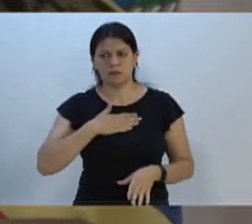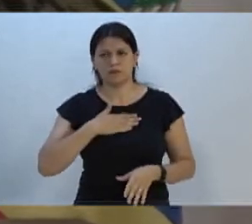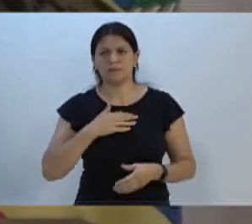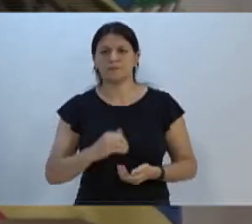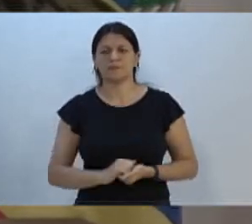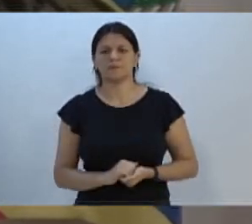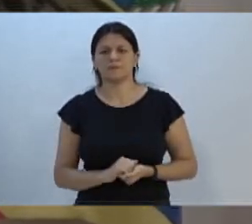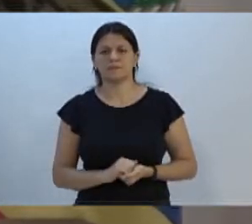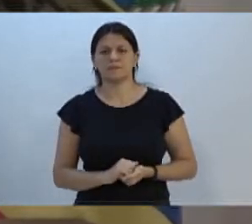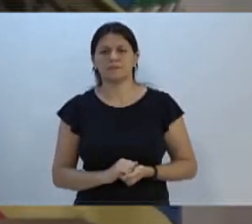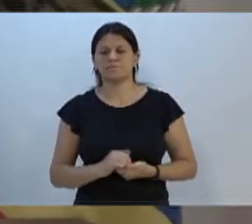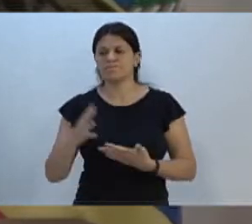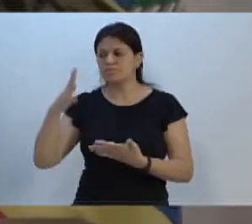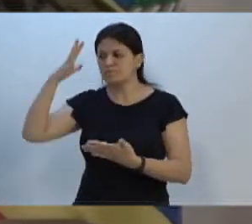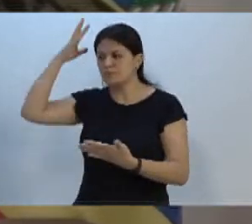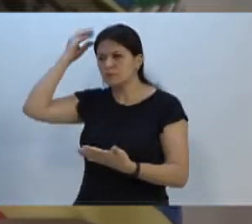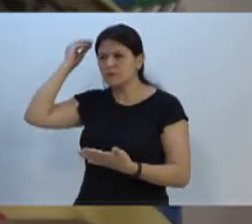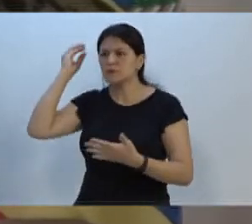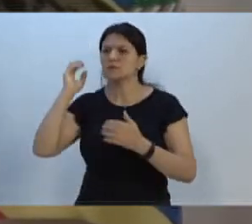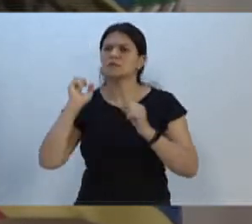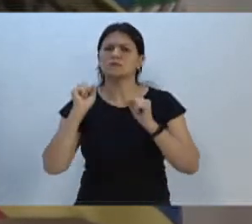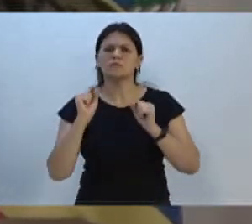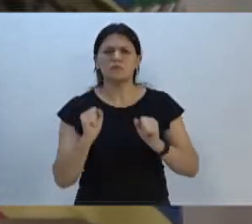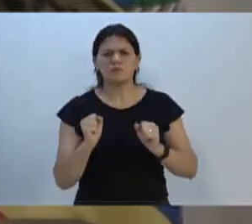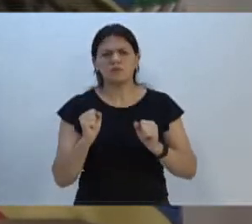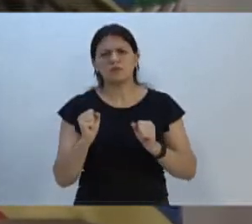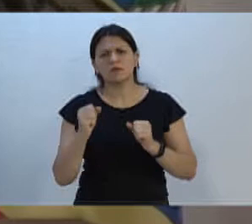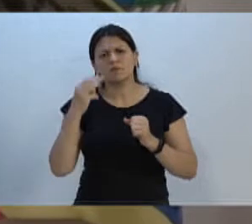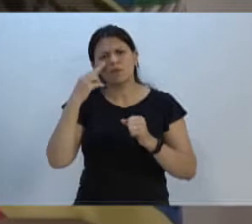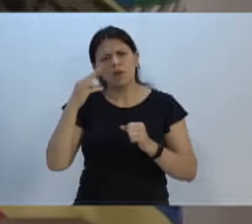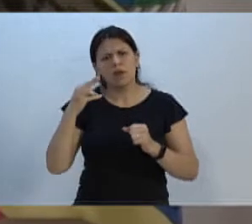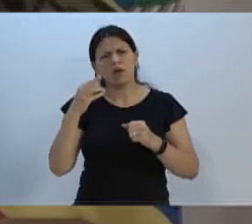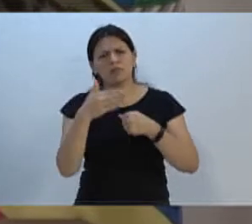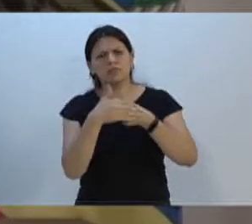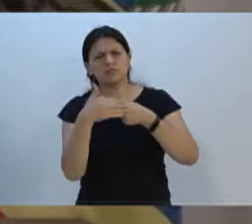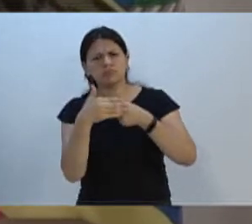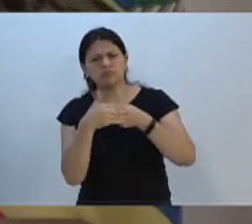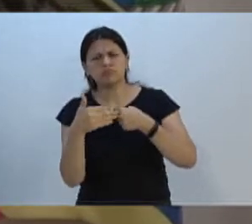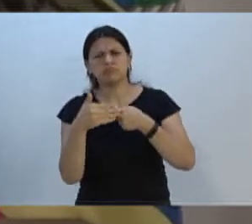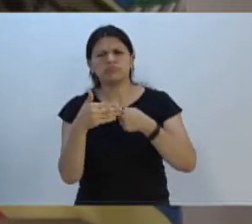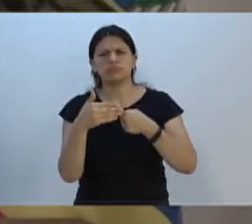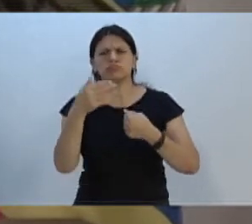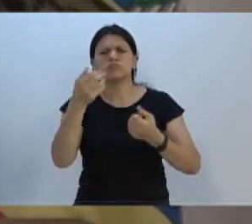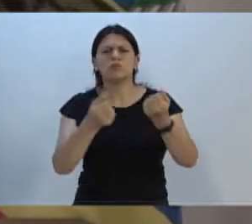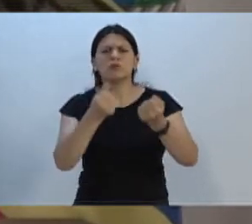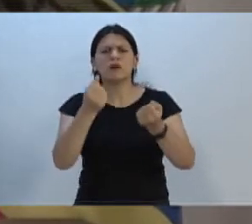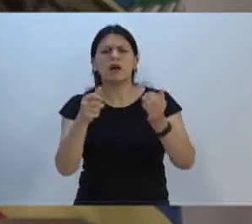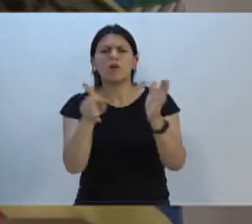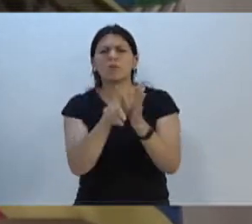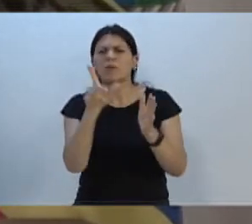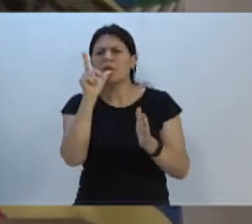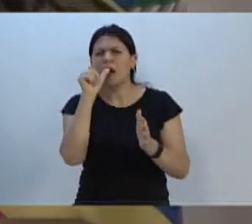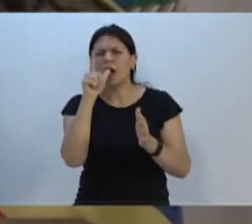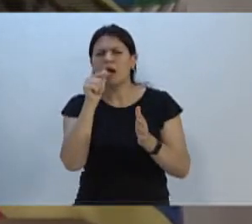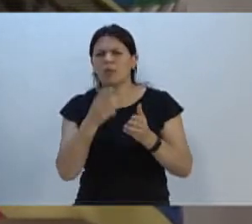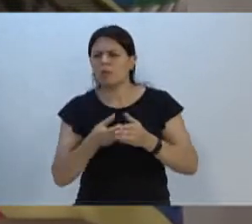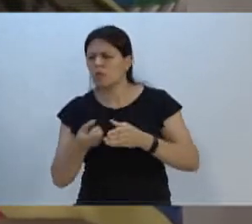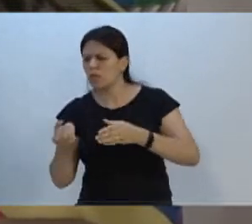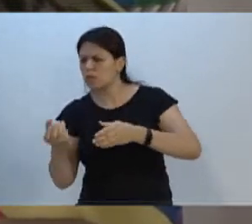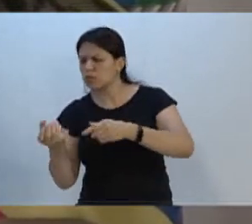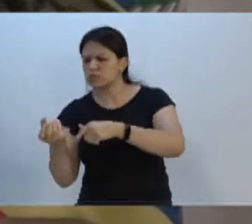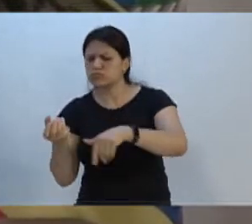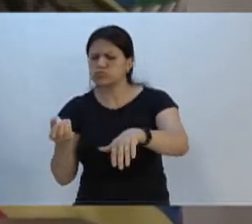gostaria, líder do governo, se pudesse olhar com carinho a situação lá do caro Pipa, eu acho que já se passou alguns meses e